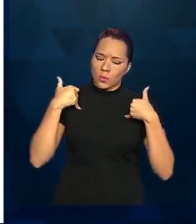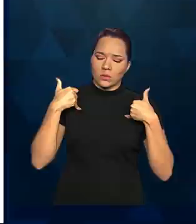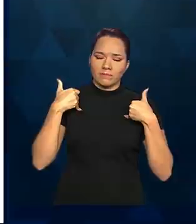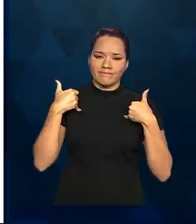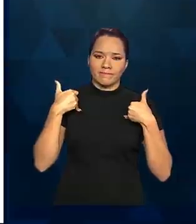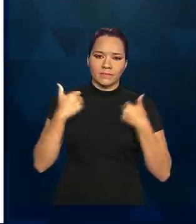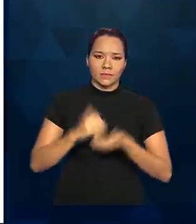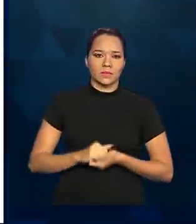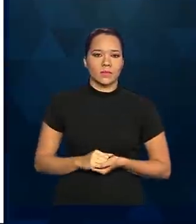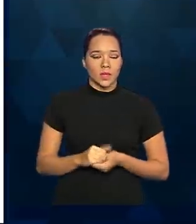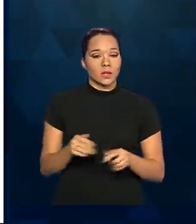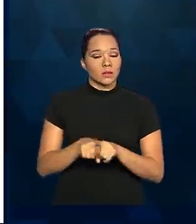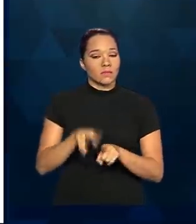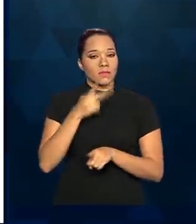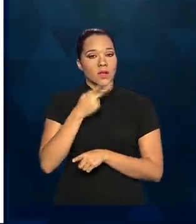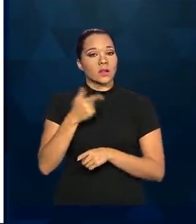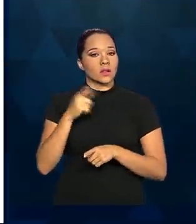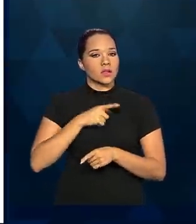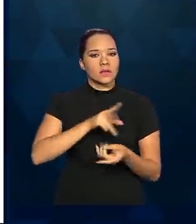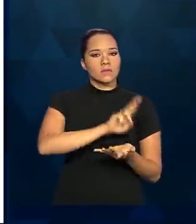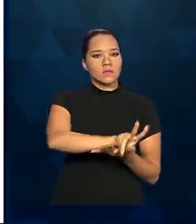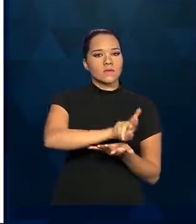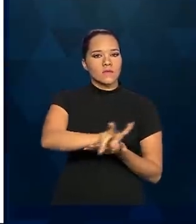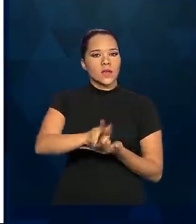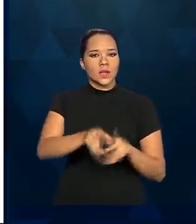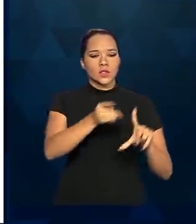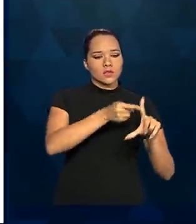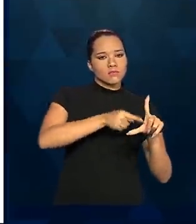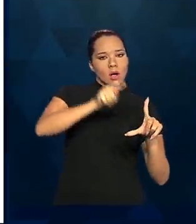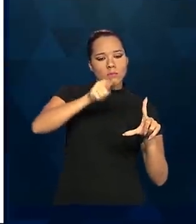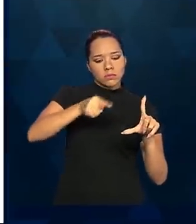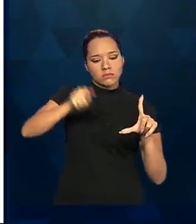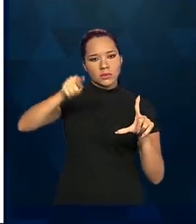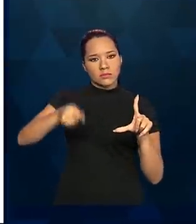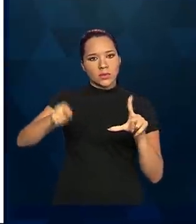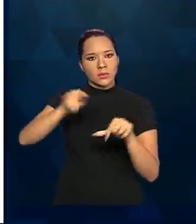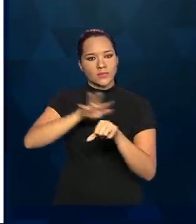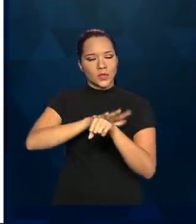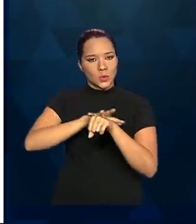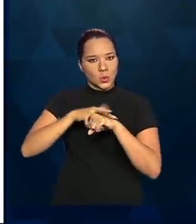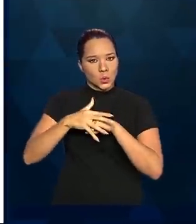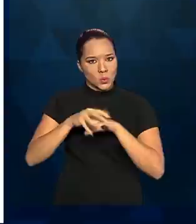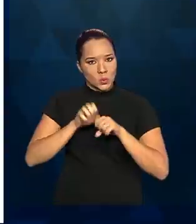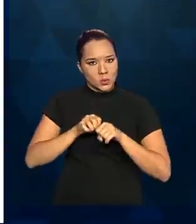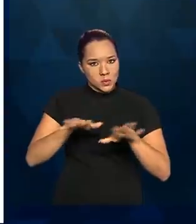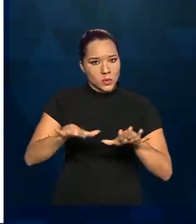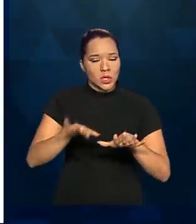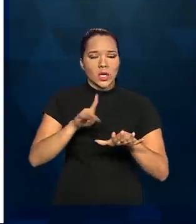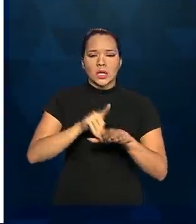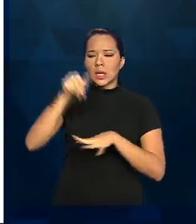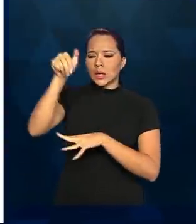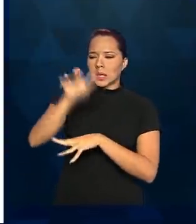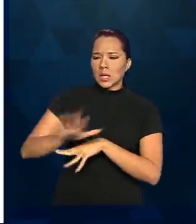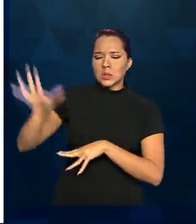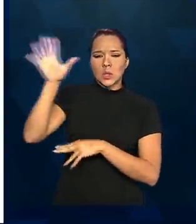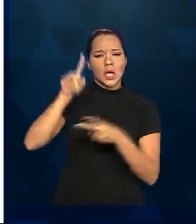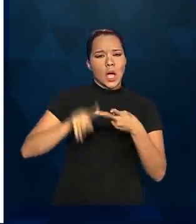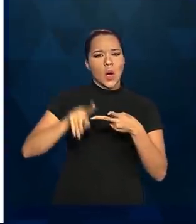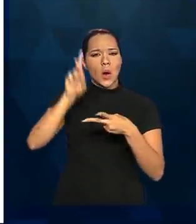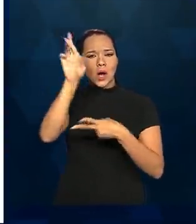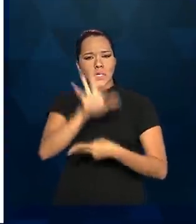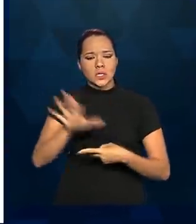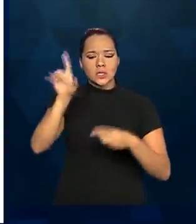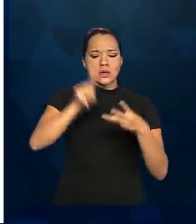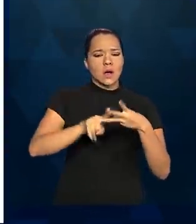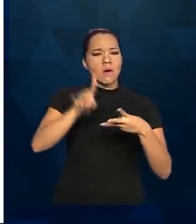gente reforça que existem diversas curvas epidêmicas. A curva nacional, as curvas por região, as curvas por estado e as